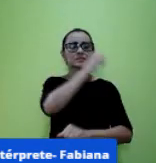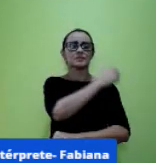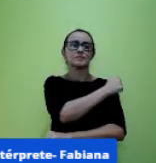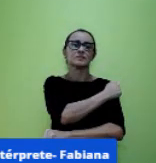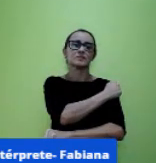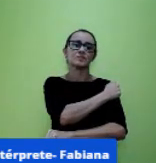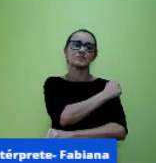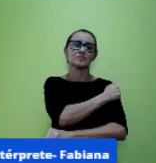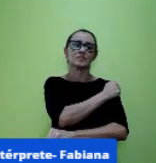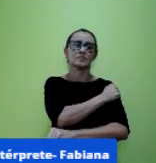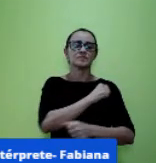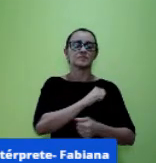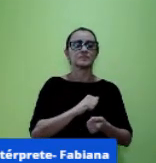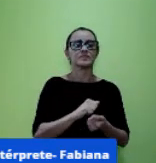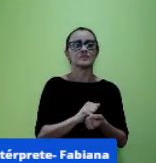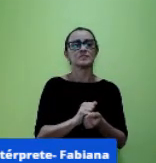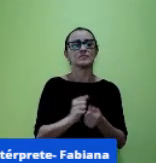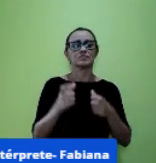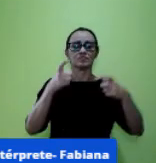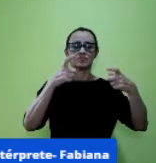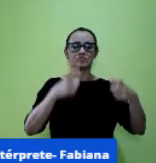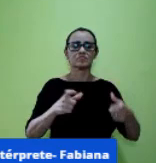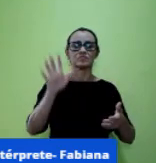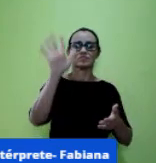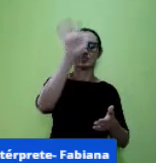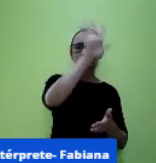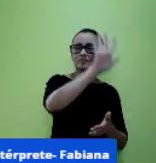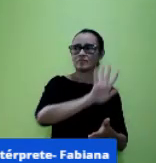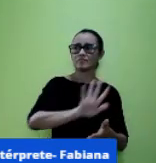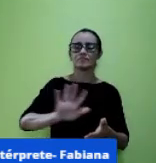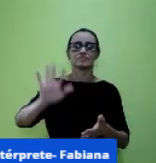geoespacial né Sonia com certeza